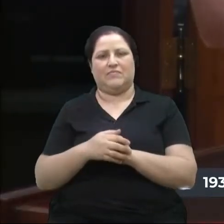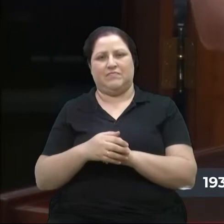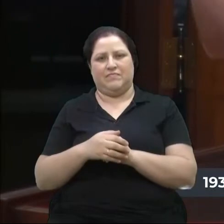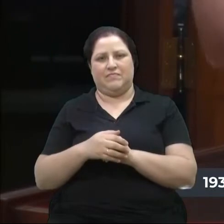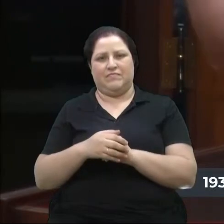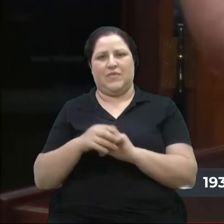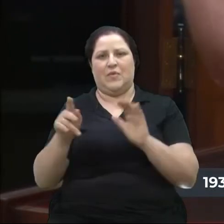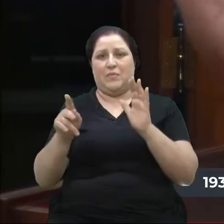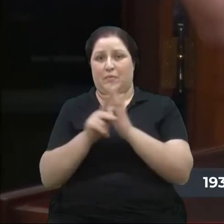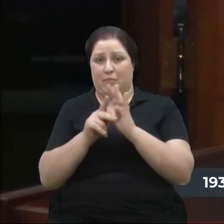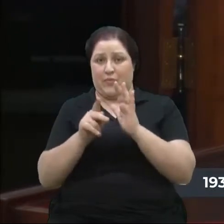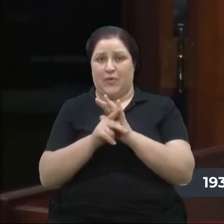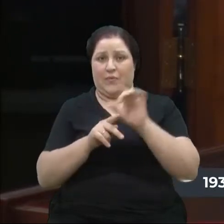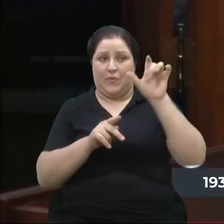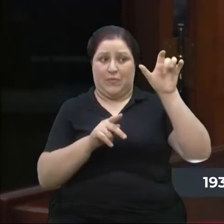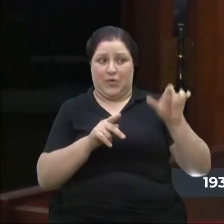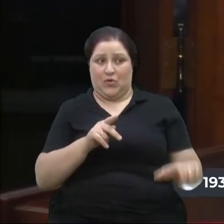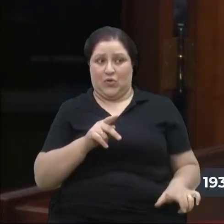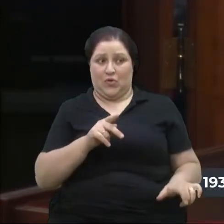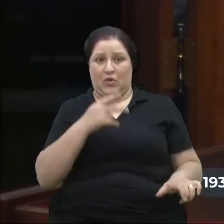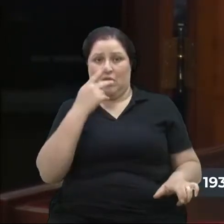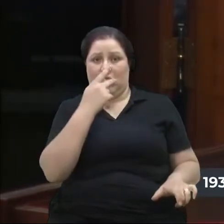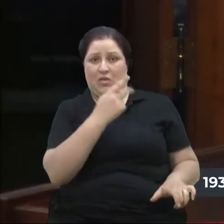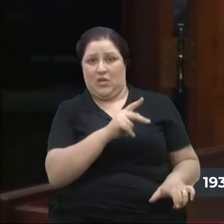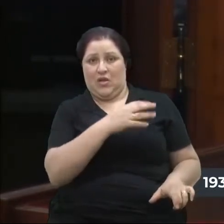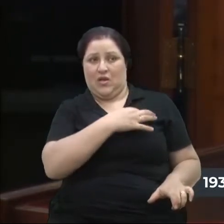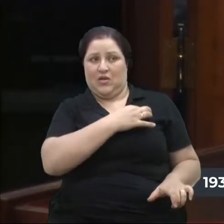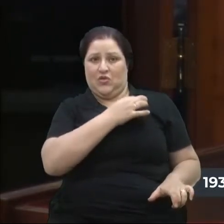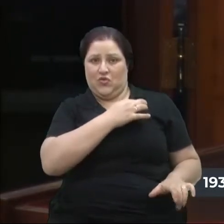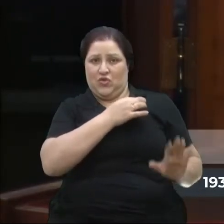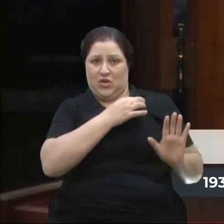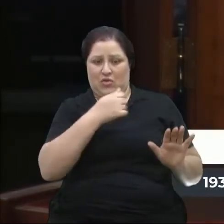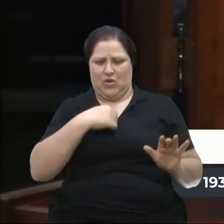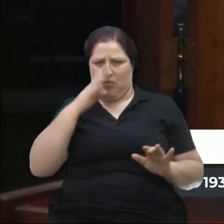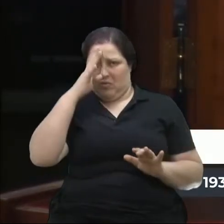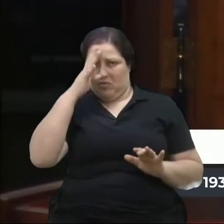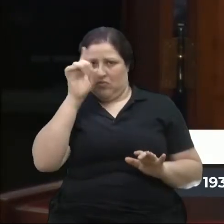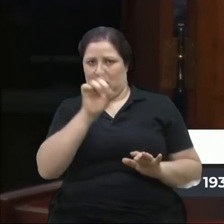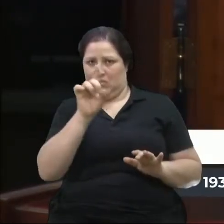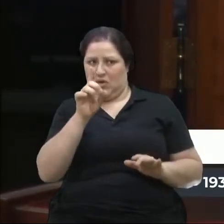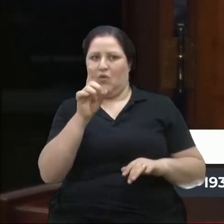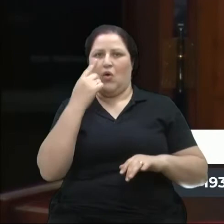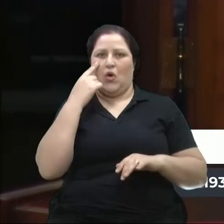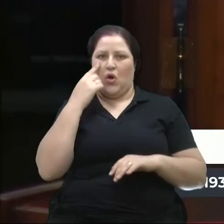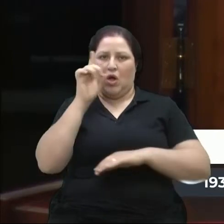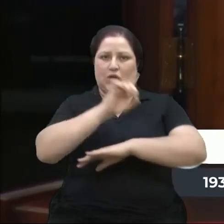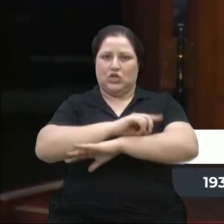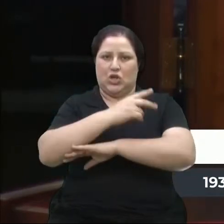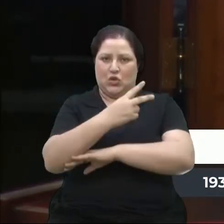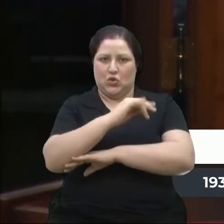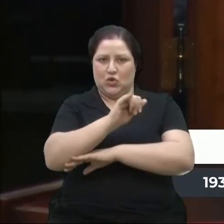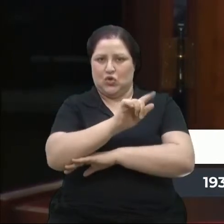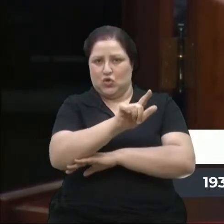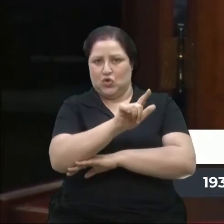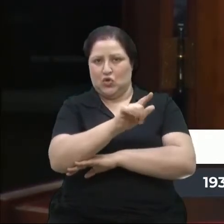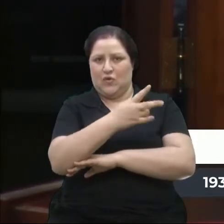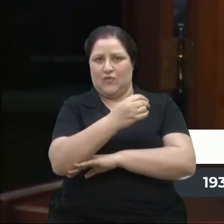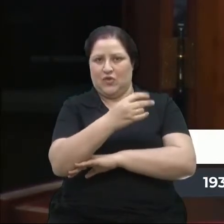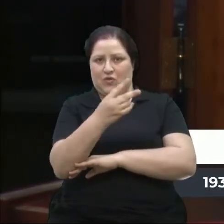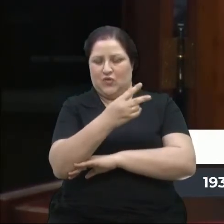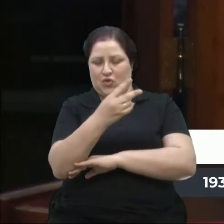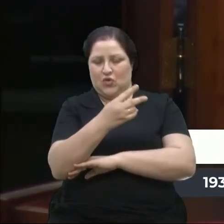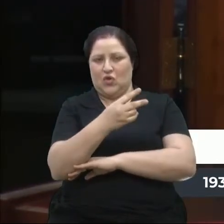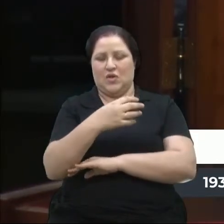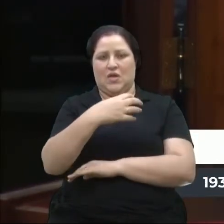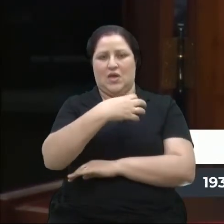na página do candidato, não é o Marcon que está criando. Está ali, Dia 2 de julho de 2022. Caminhada